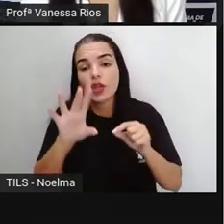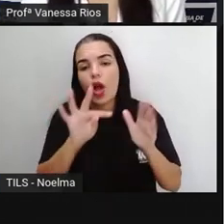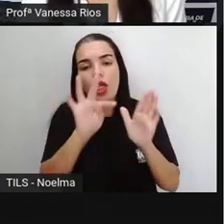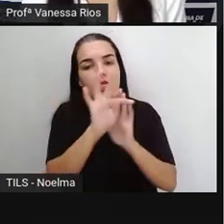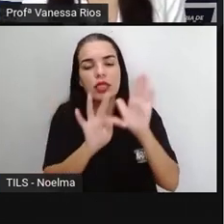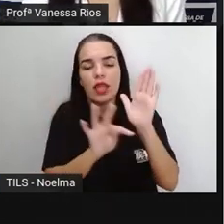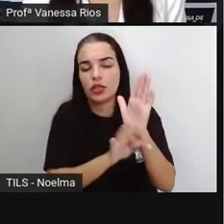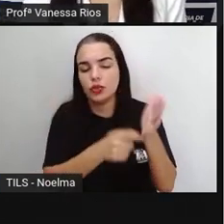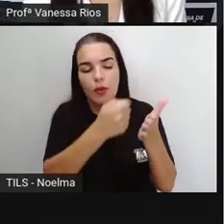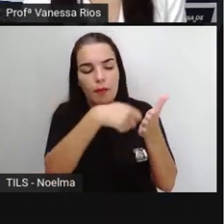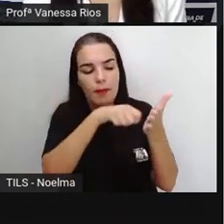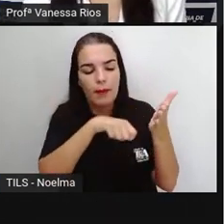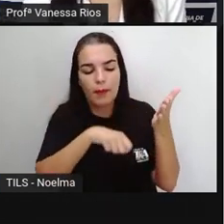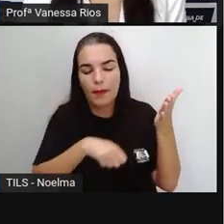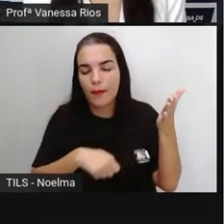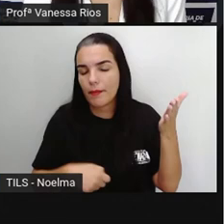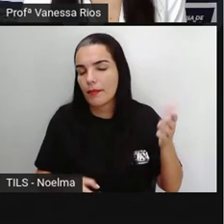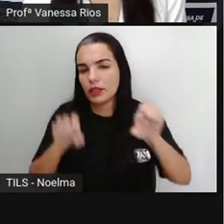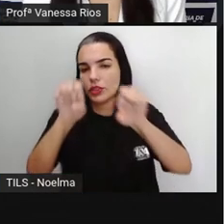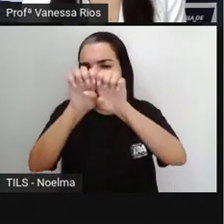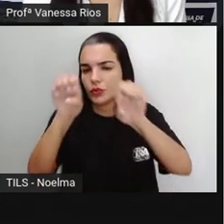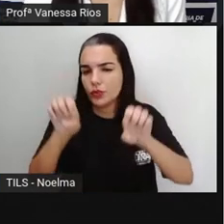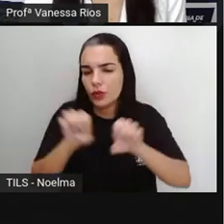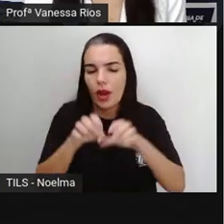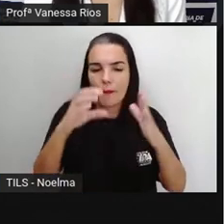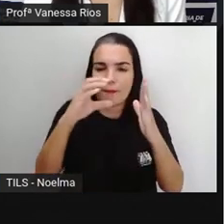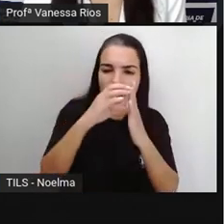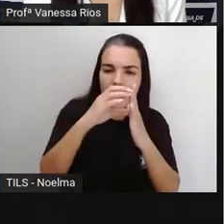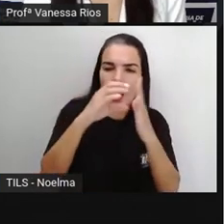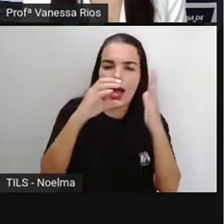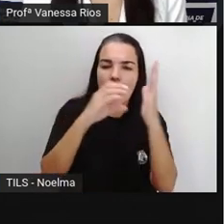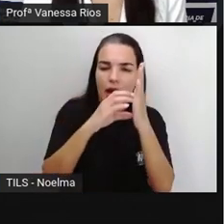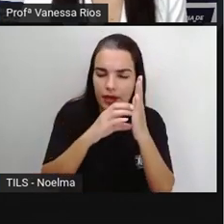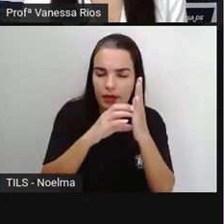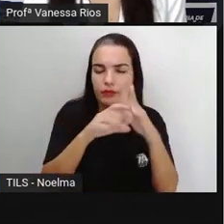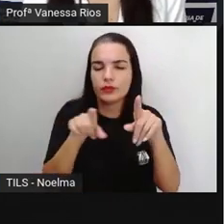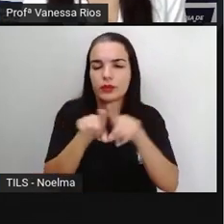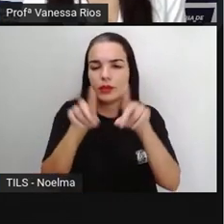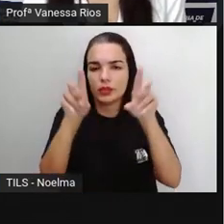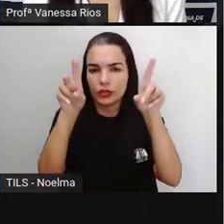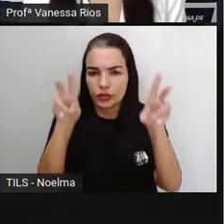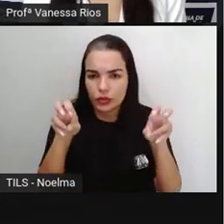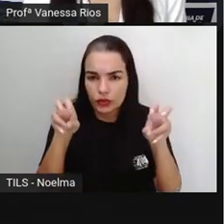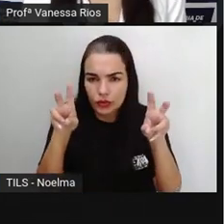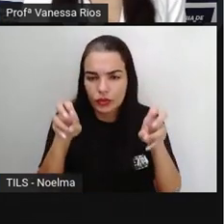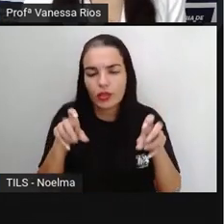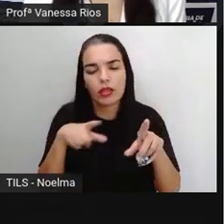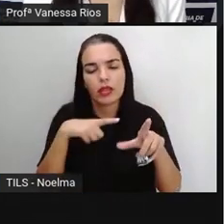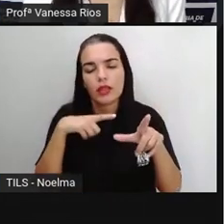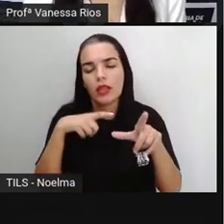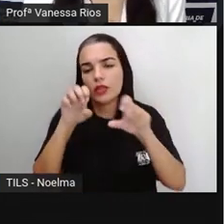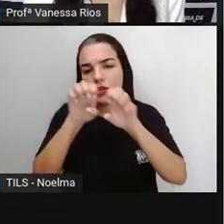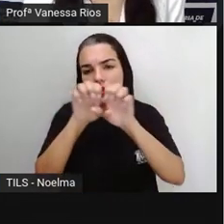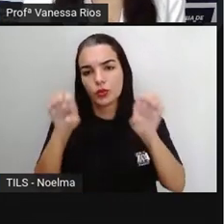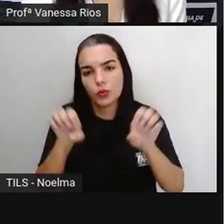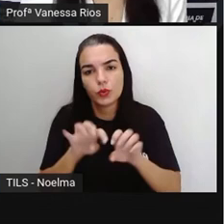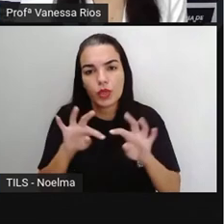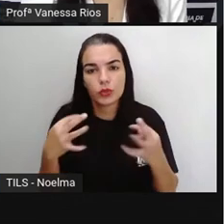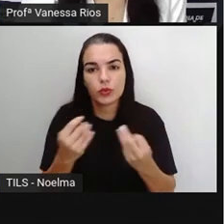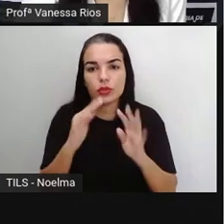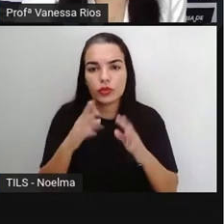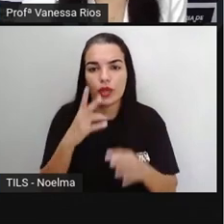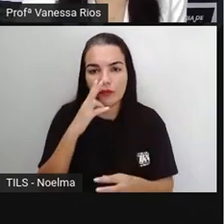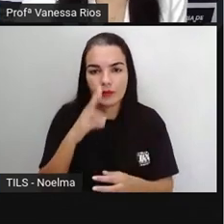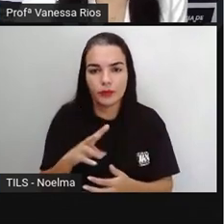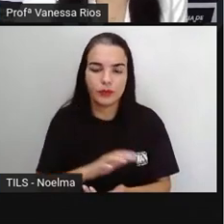textual, né? Estruturada lá com os parágrafos, com o título, com toda a estrutura textual que a gente observou anteriormente.